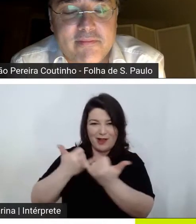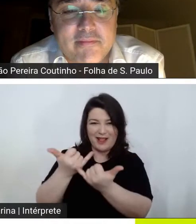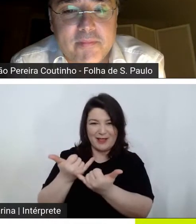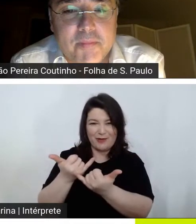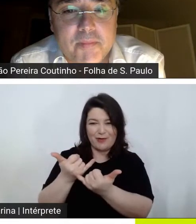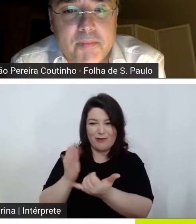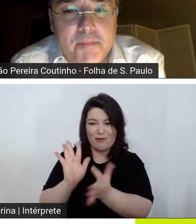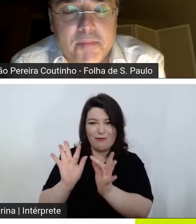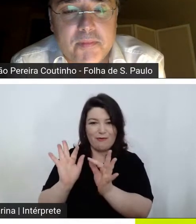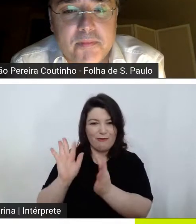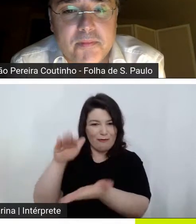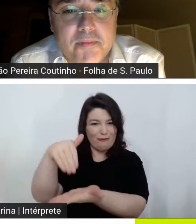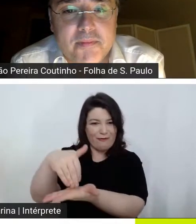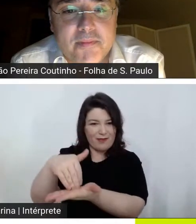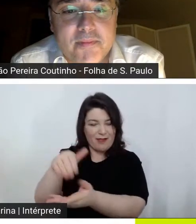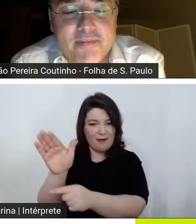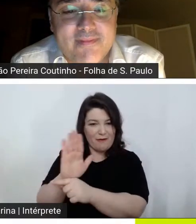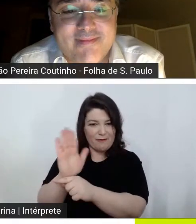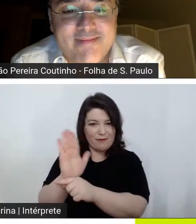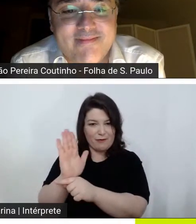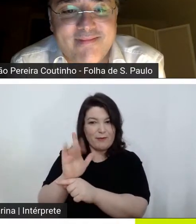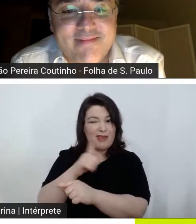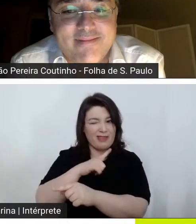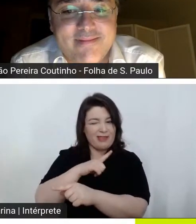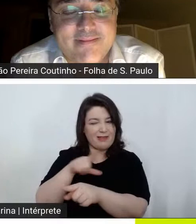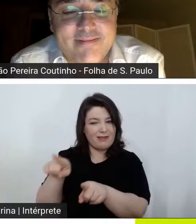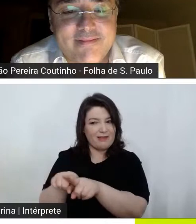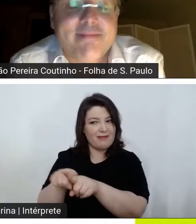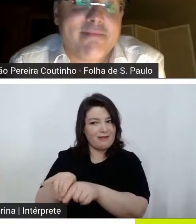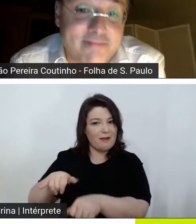no final do filme ele faz uma falcatrua né